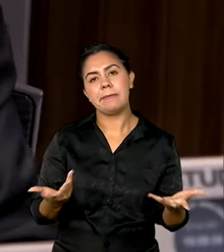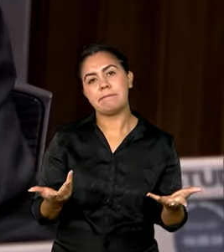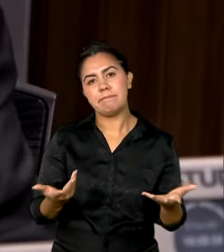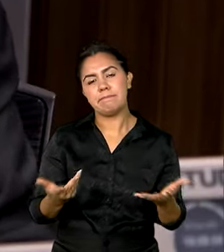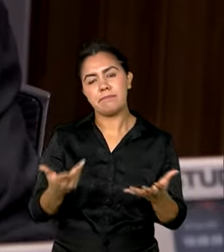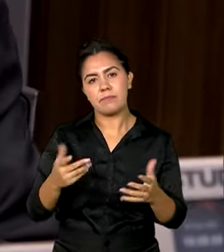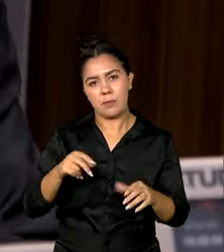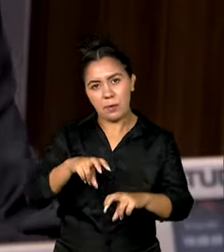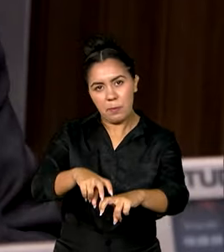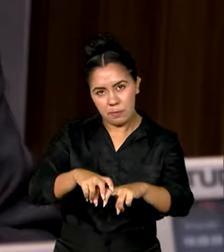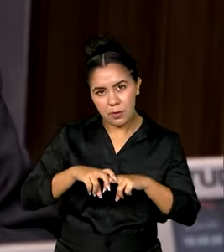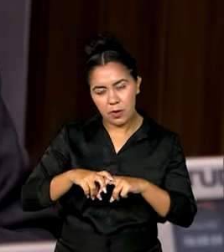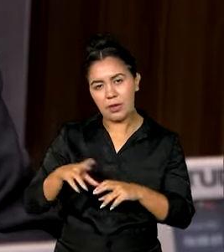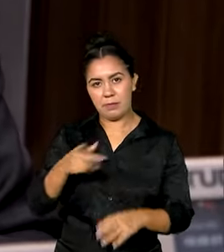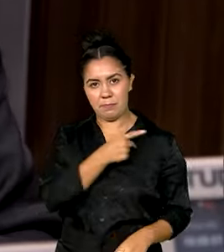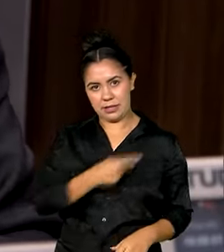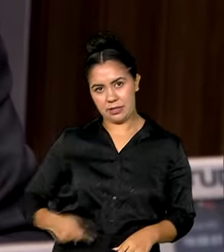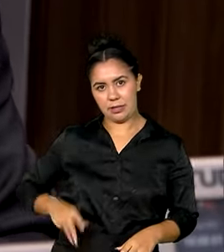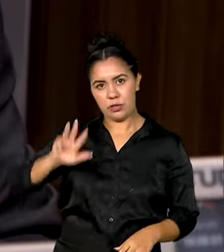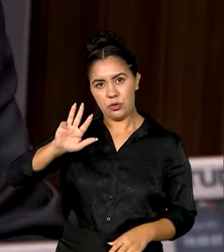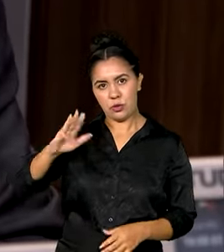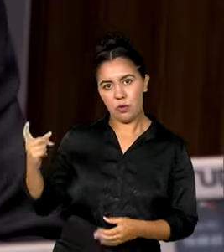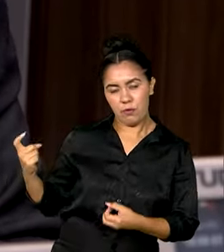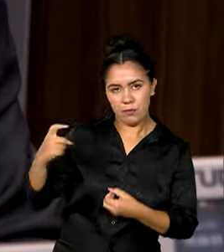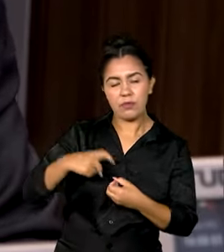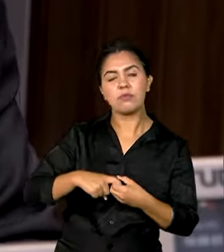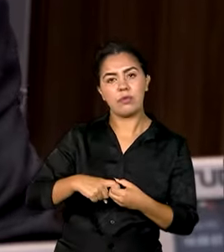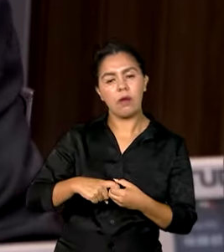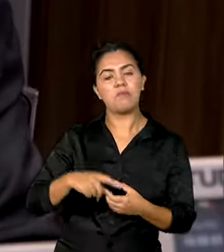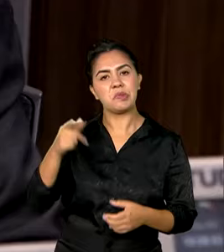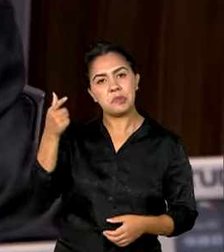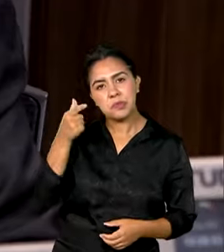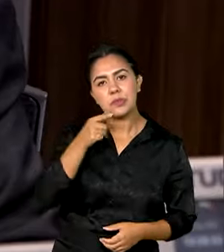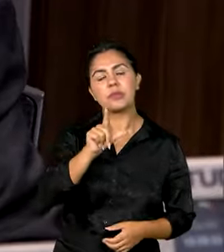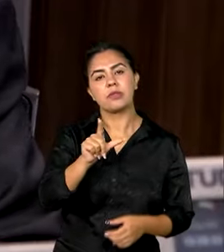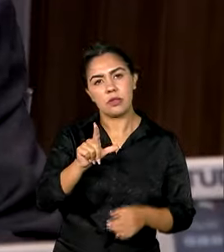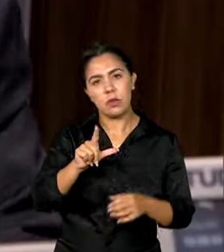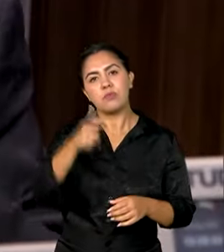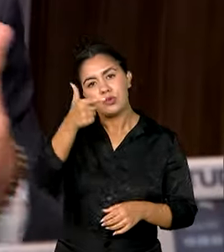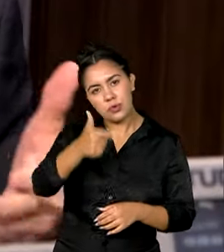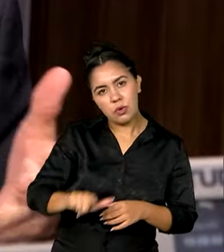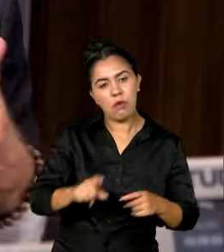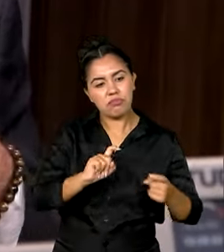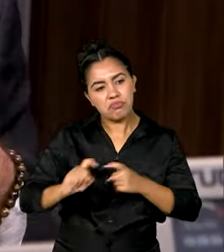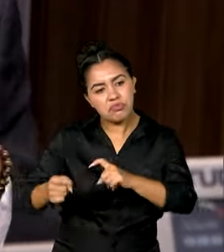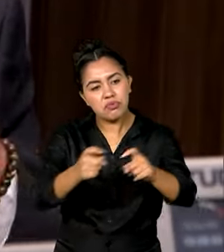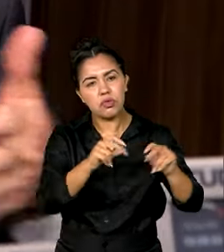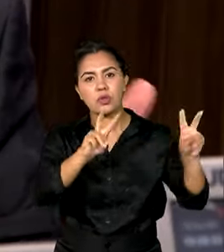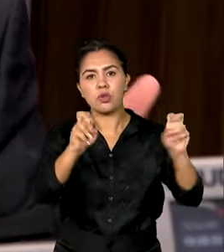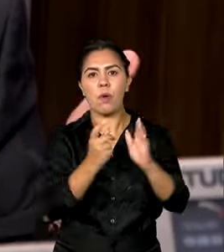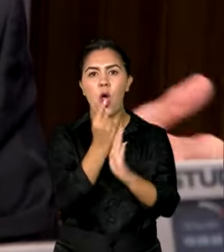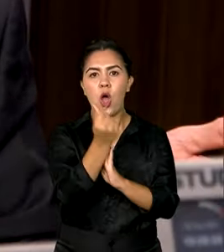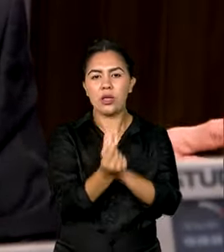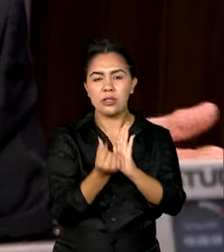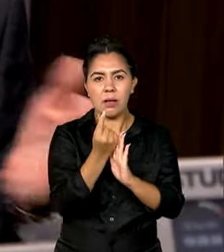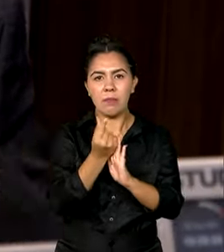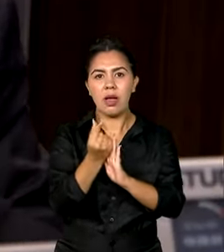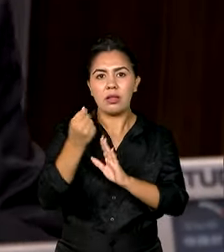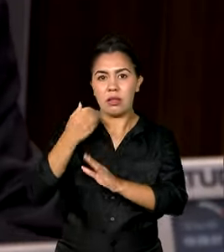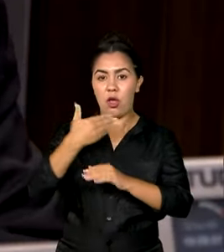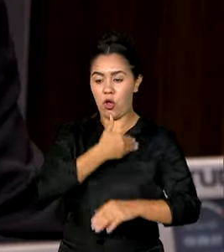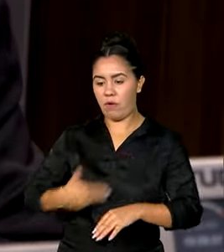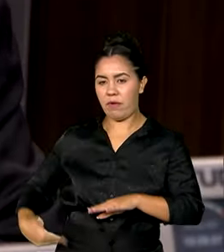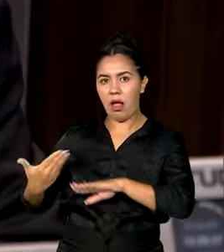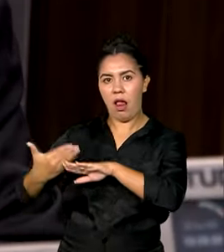a volta do presidente Lula, foi possível reestabelecer esses orçamentos que haviam sido esgotados no governo anterior.